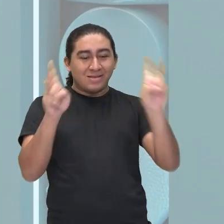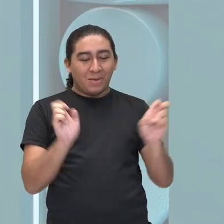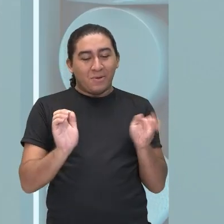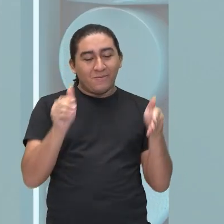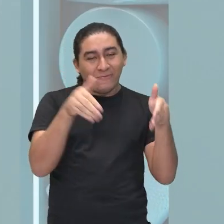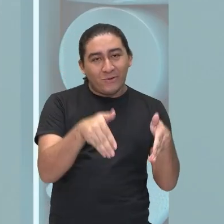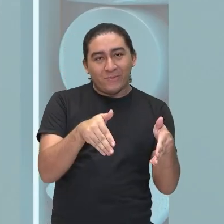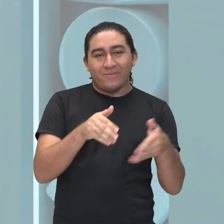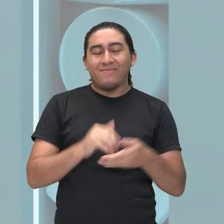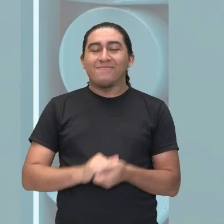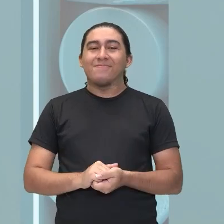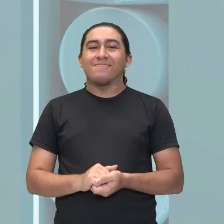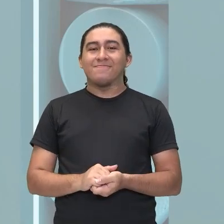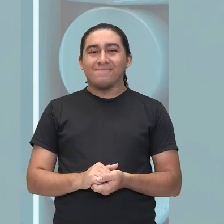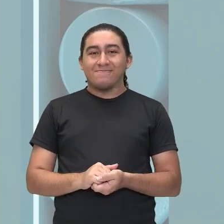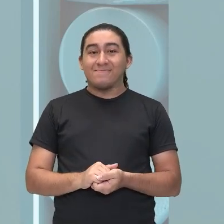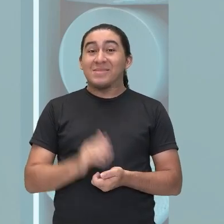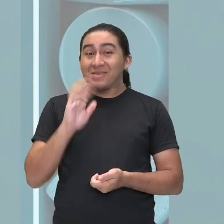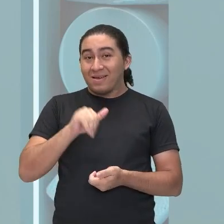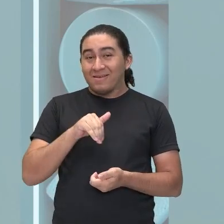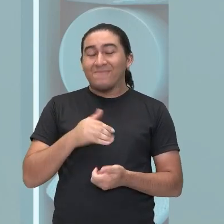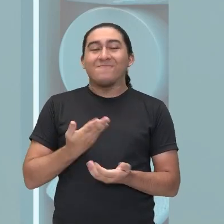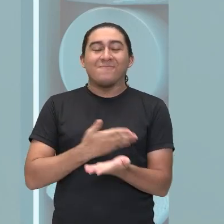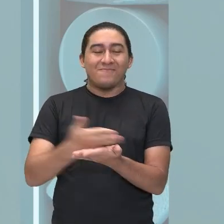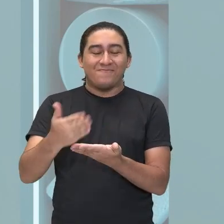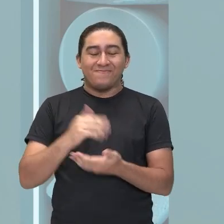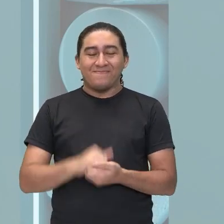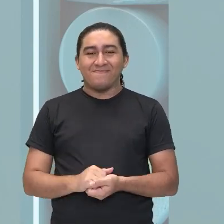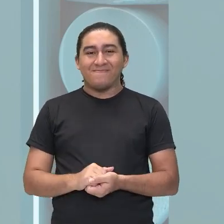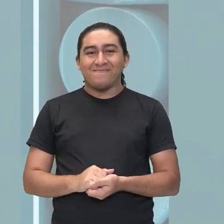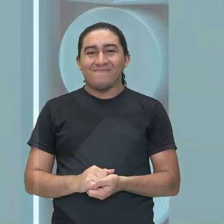dissertativo. Preparados? Venham comigo!